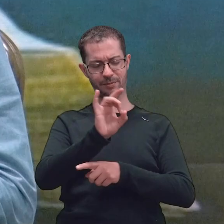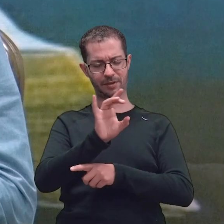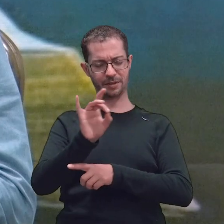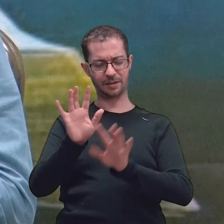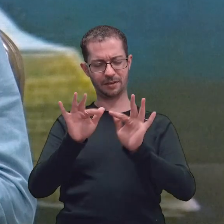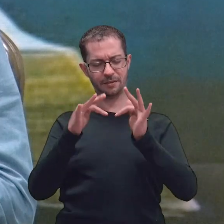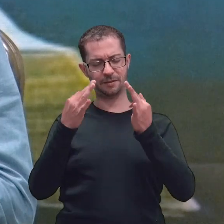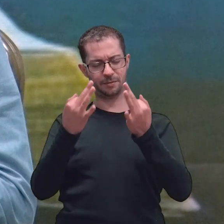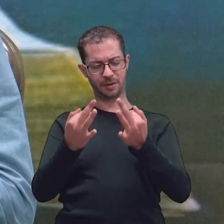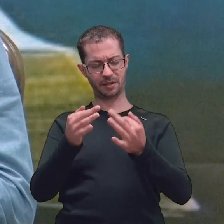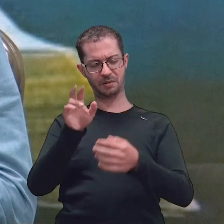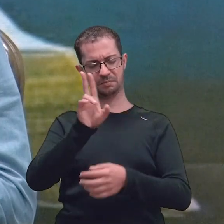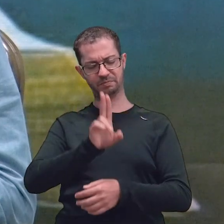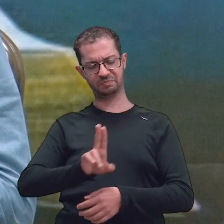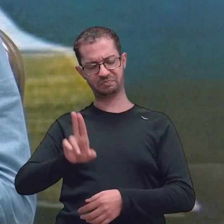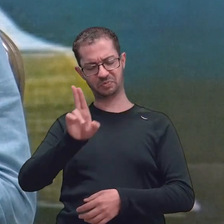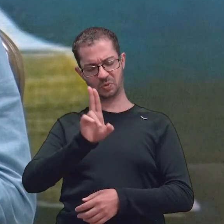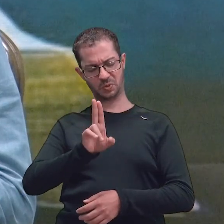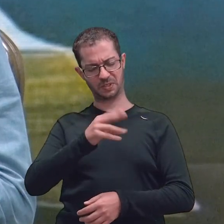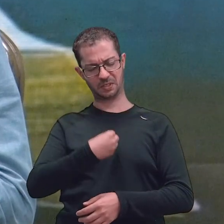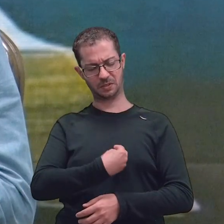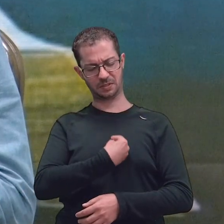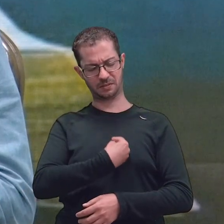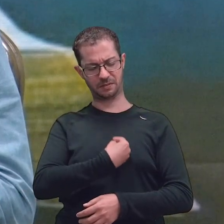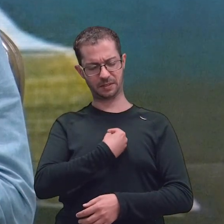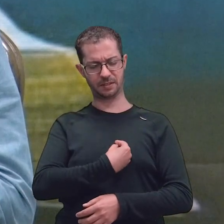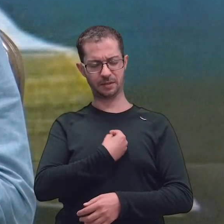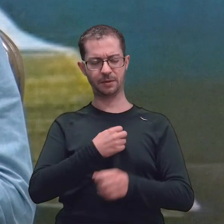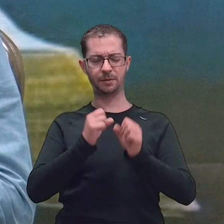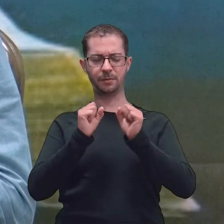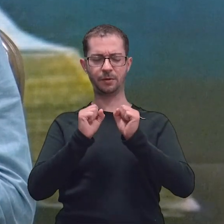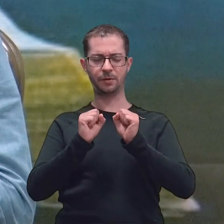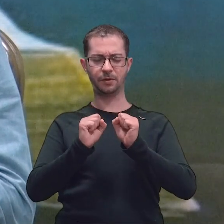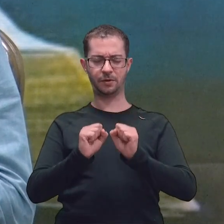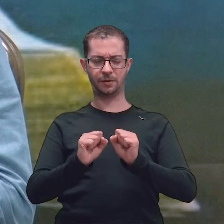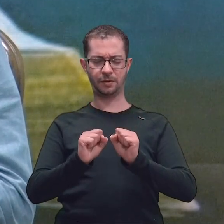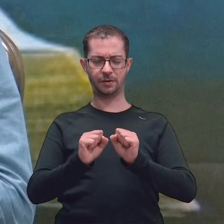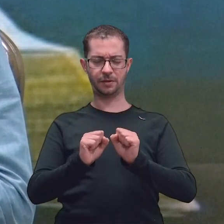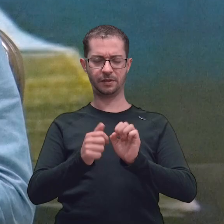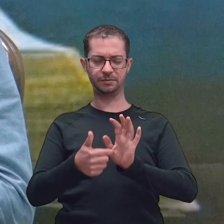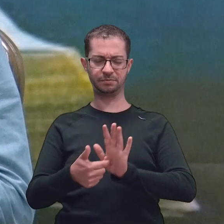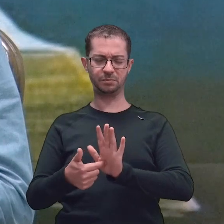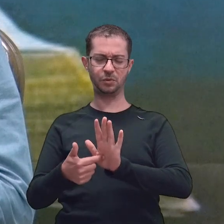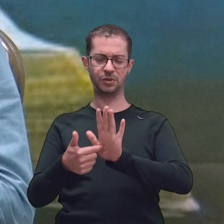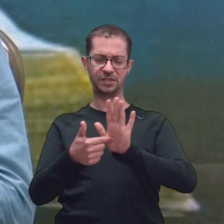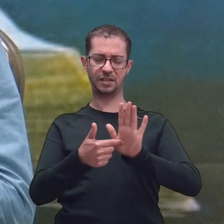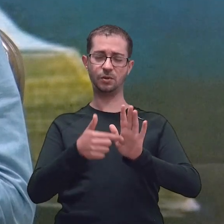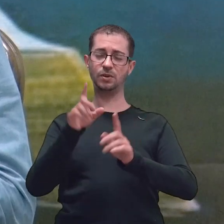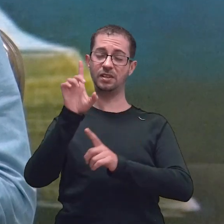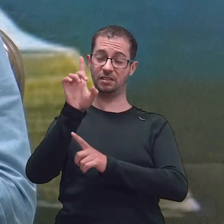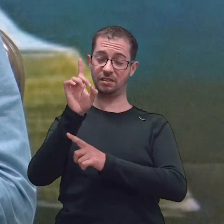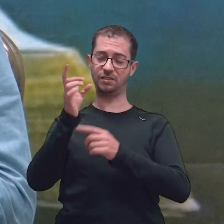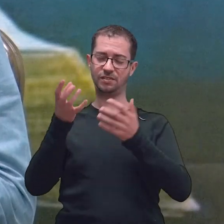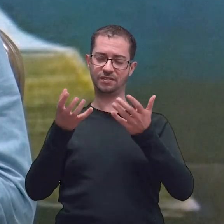Nos use, Senhor, para transmitir aquilo que Tu queres através da Tua palavra.